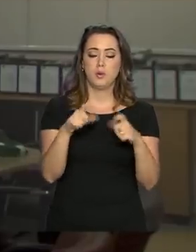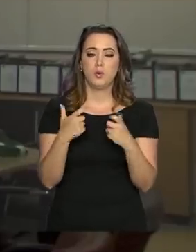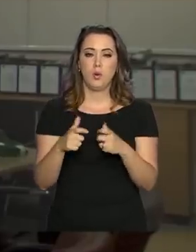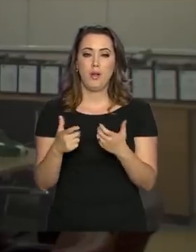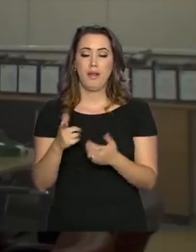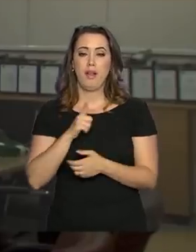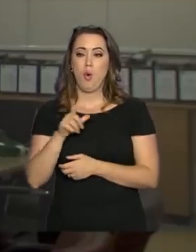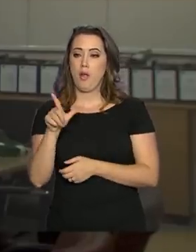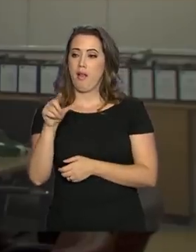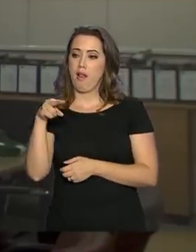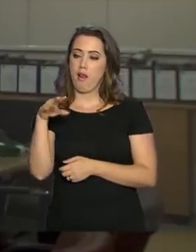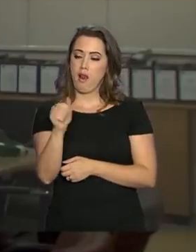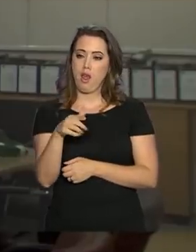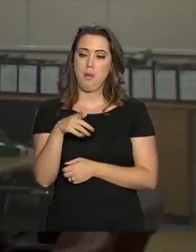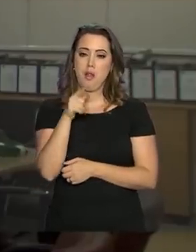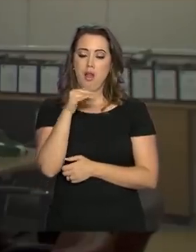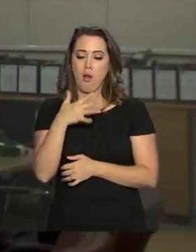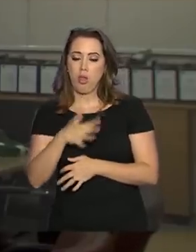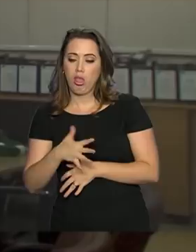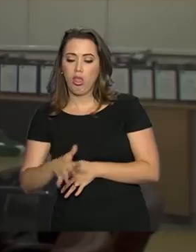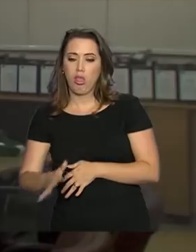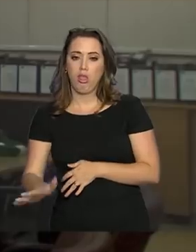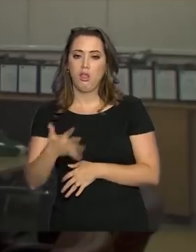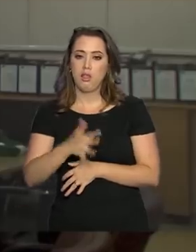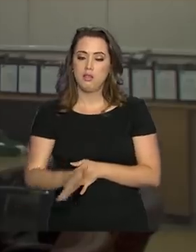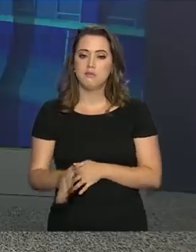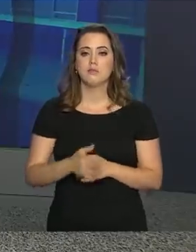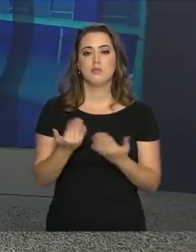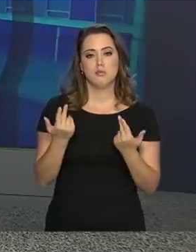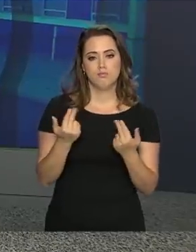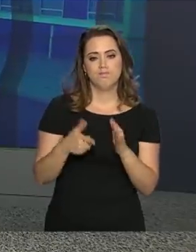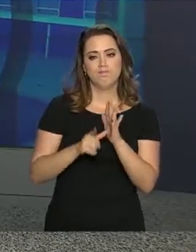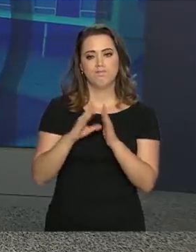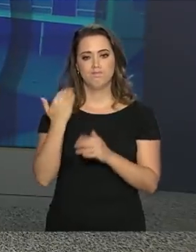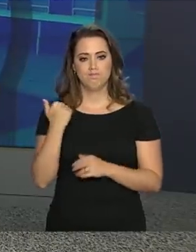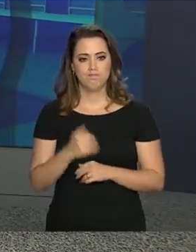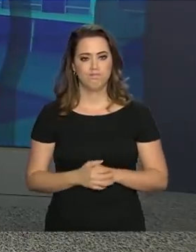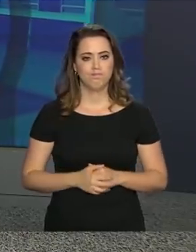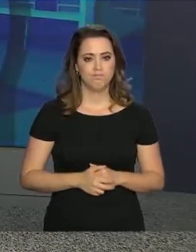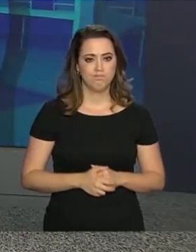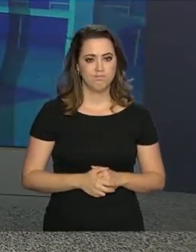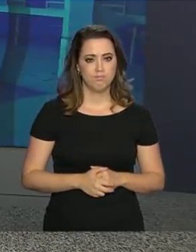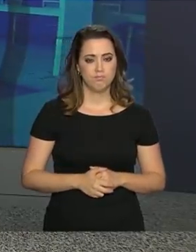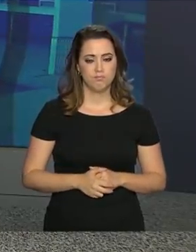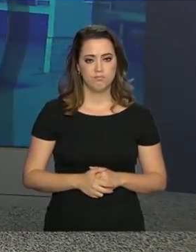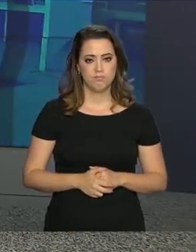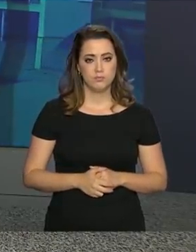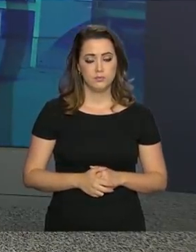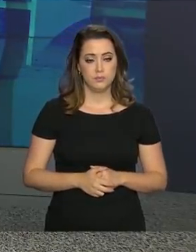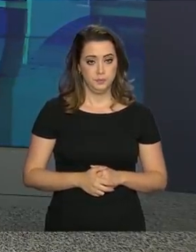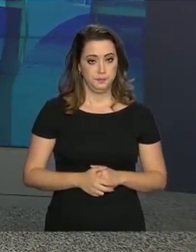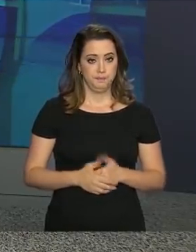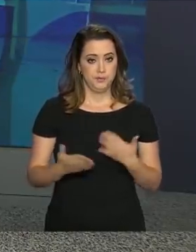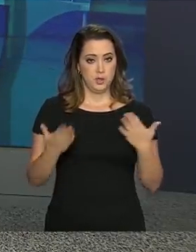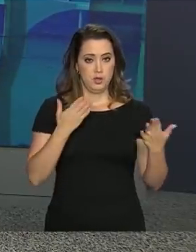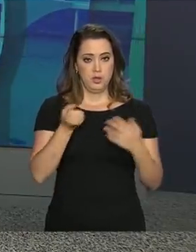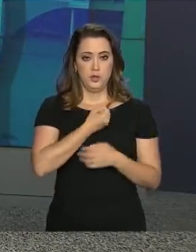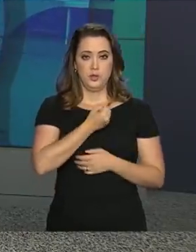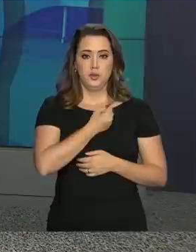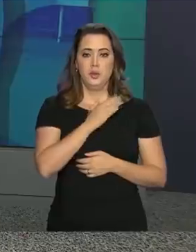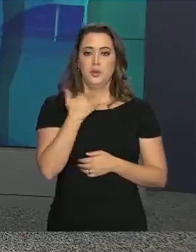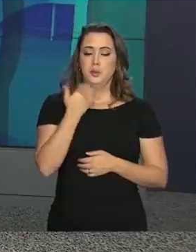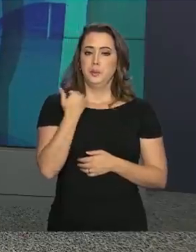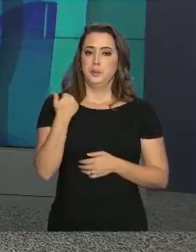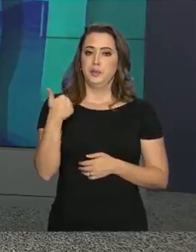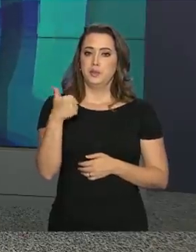liquefeitas da lama, conforme a primeira semana de trabalho. O último balanço divulgado pelas autoridades confirma a